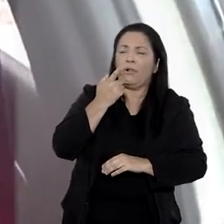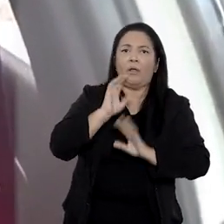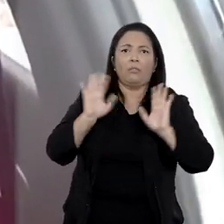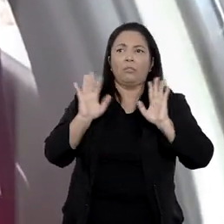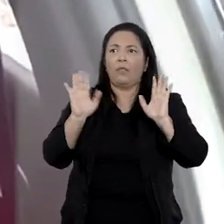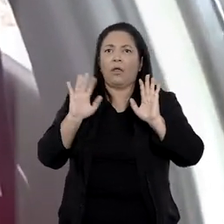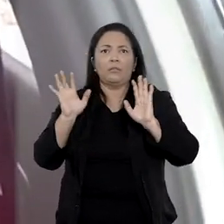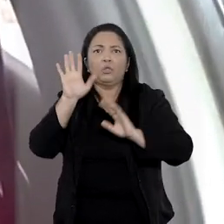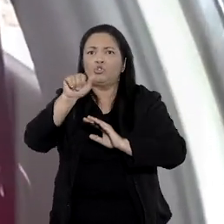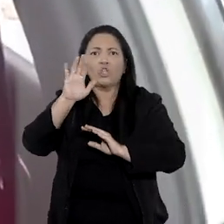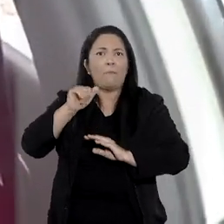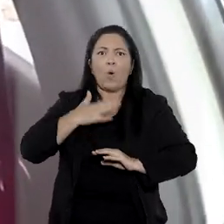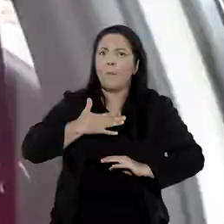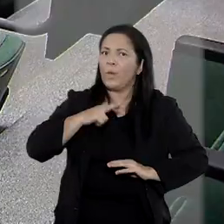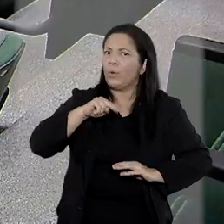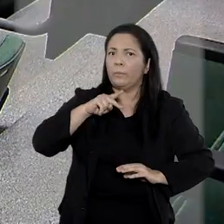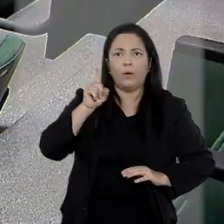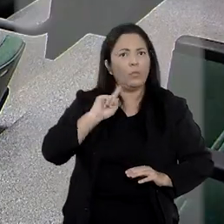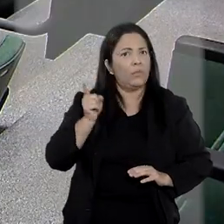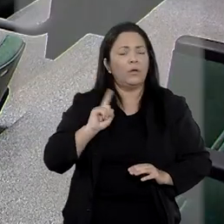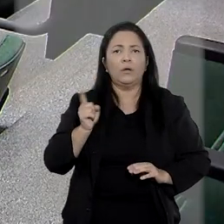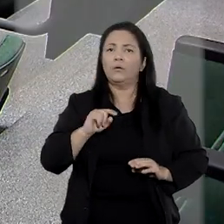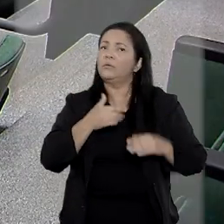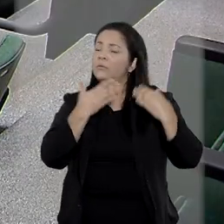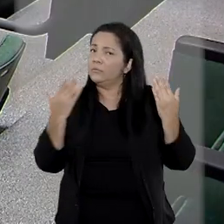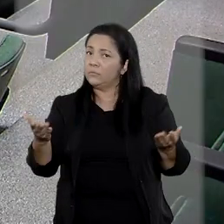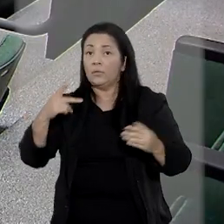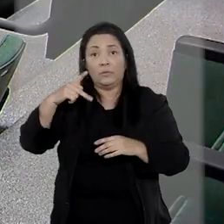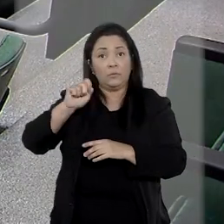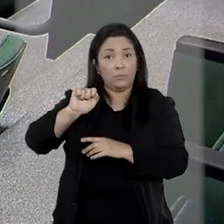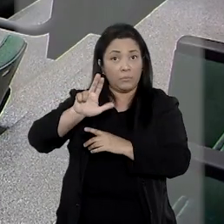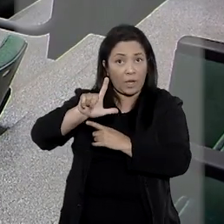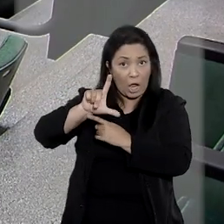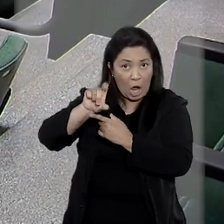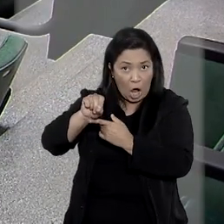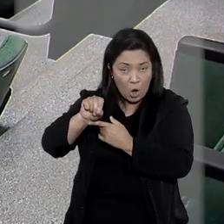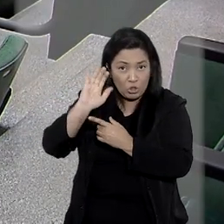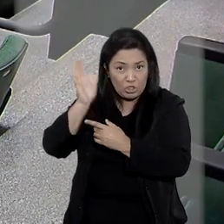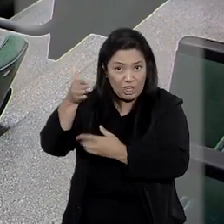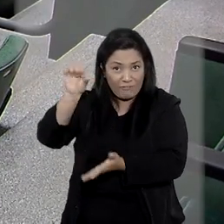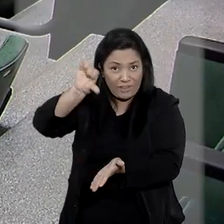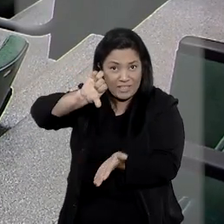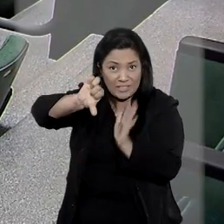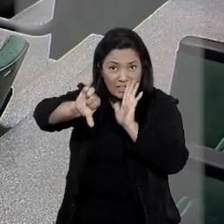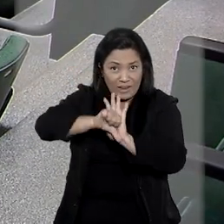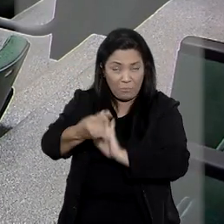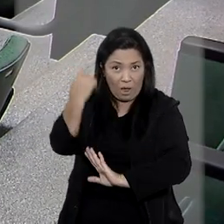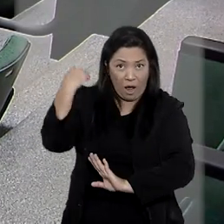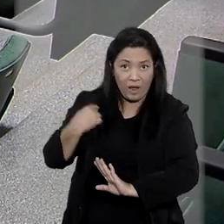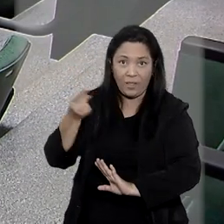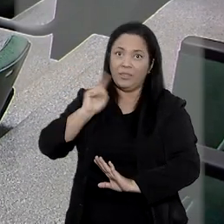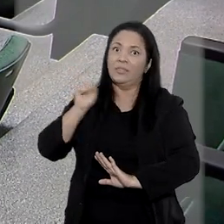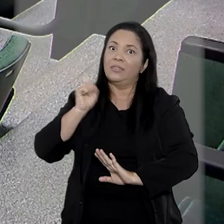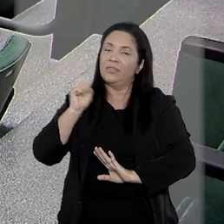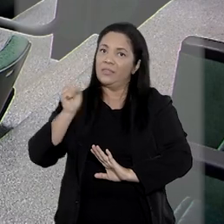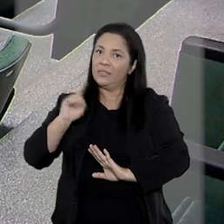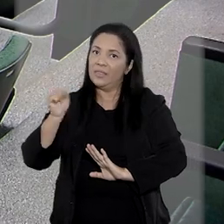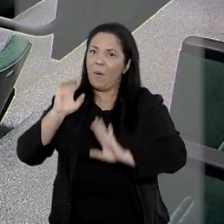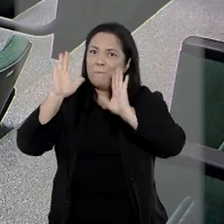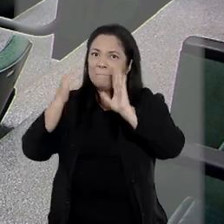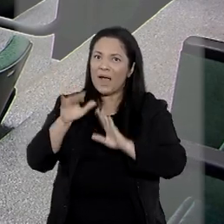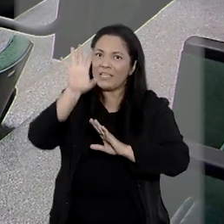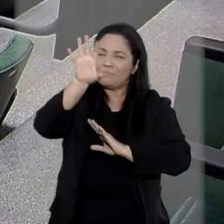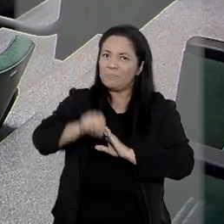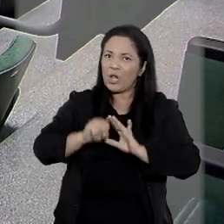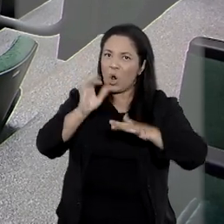assim, tentar se defender. De acordo com os autos, Paulo não tinha antecedentes criminais, até que fotos dele,